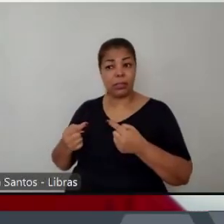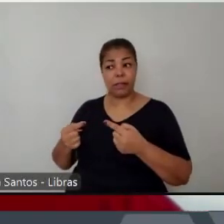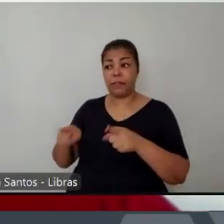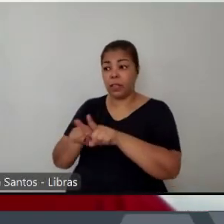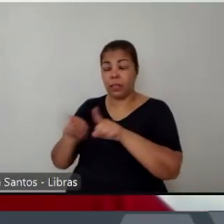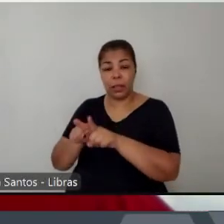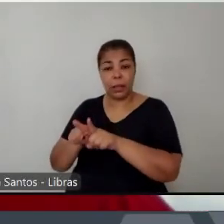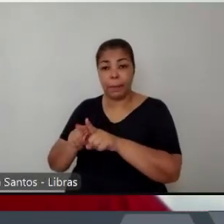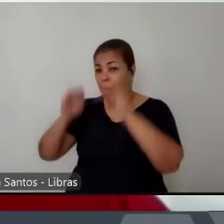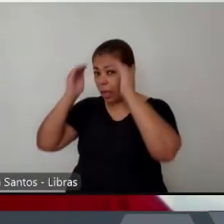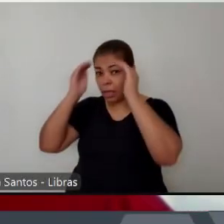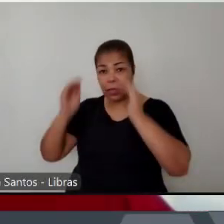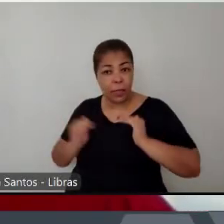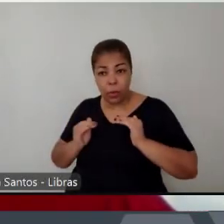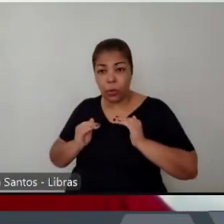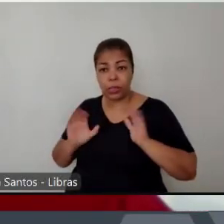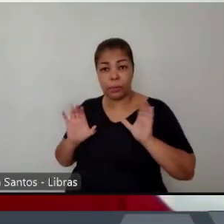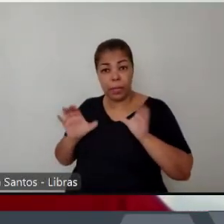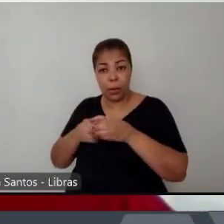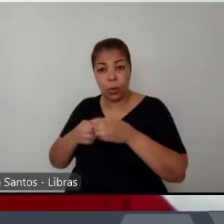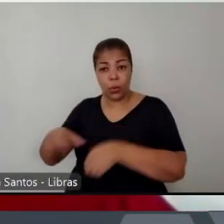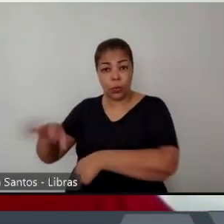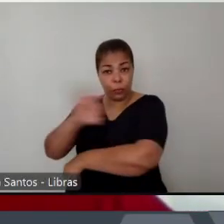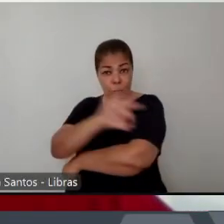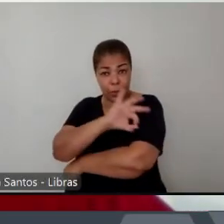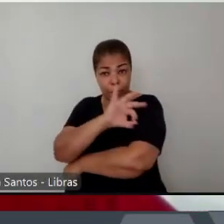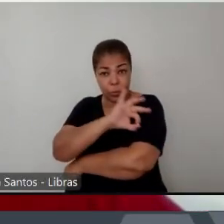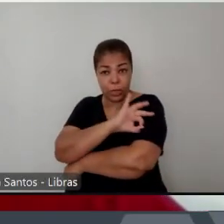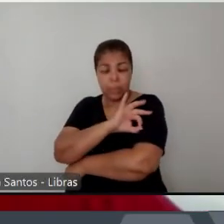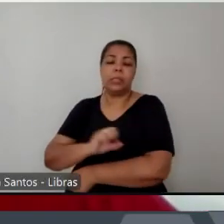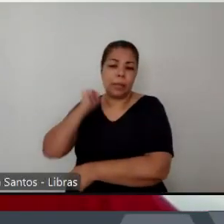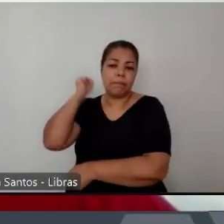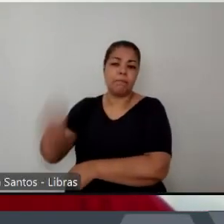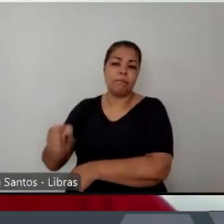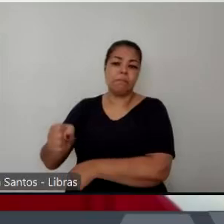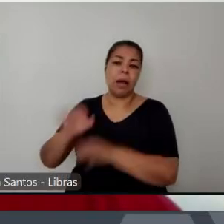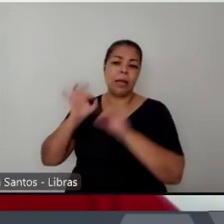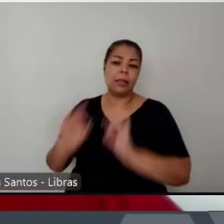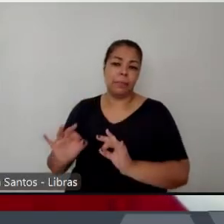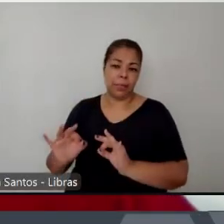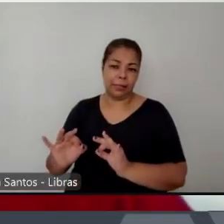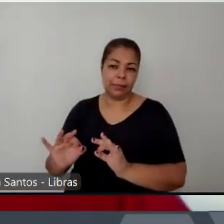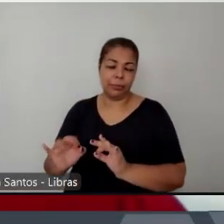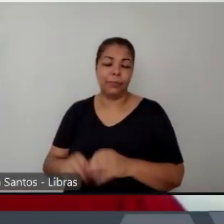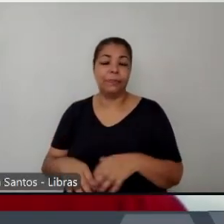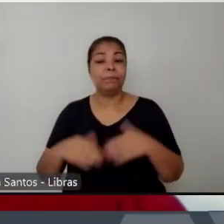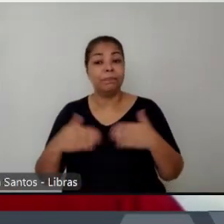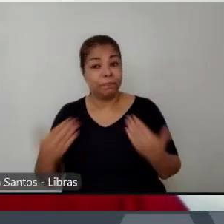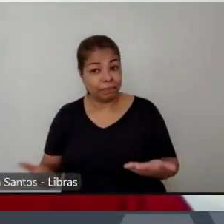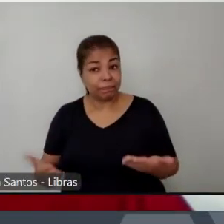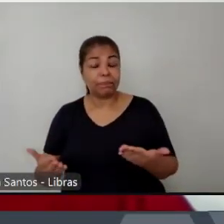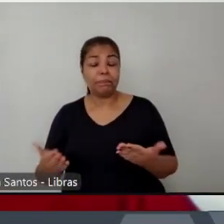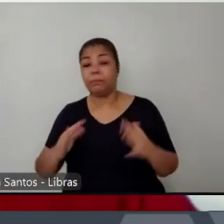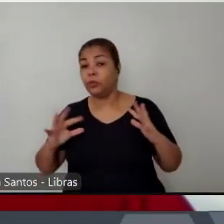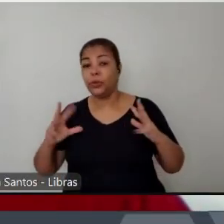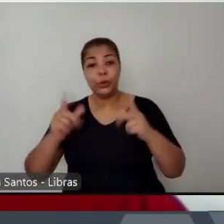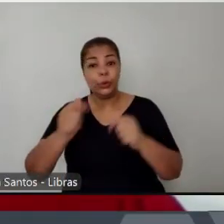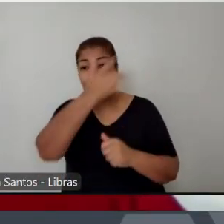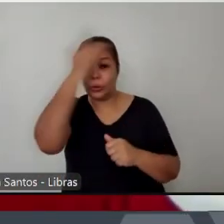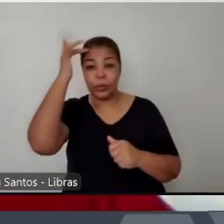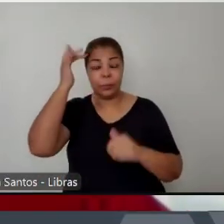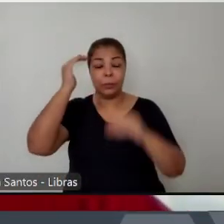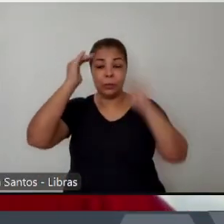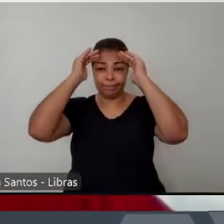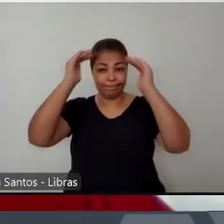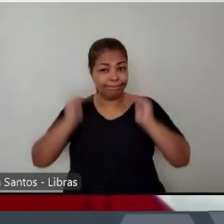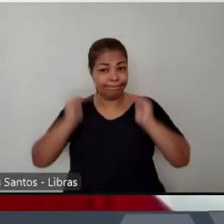positivo do ponto de vista de produção de ordem por ser ao mesmo tempo efetiva eliminando a ameaça